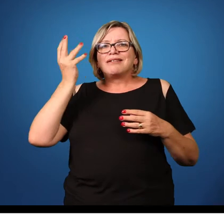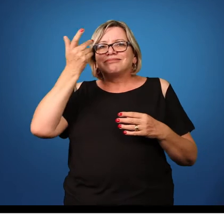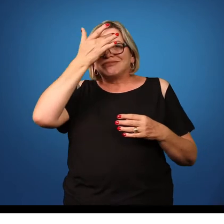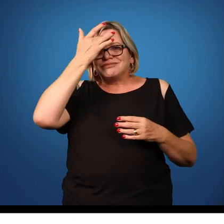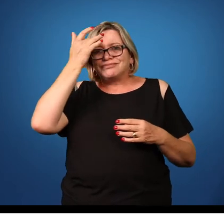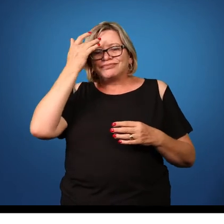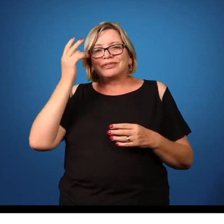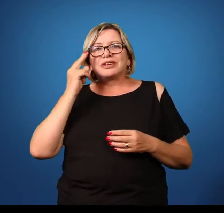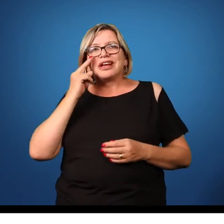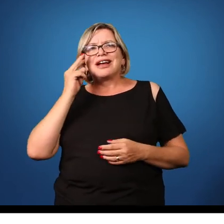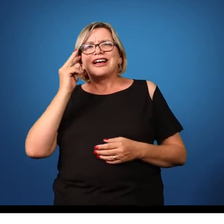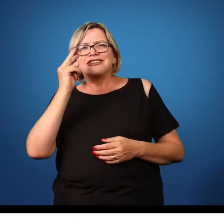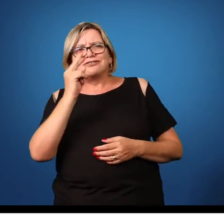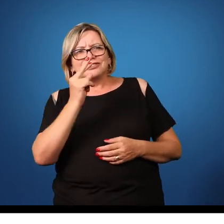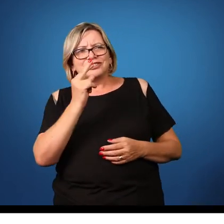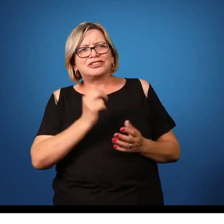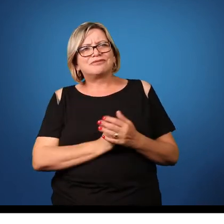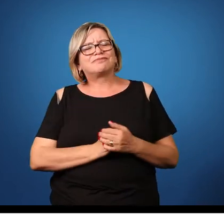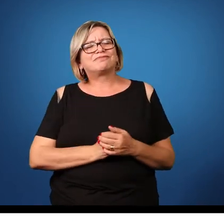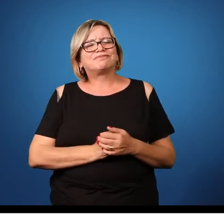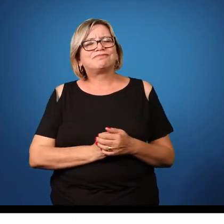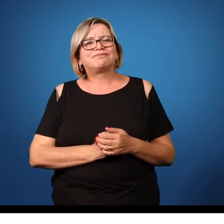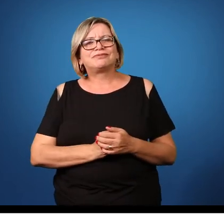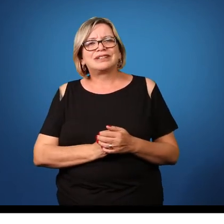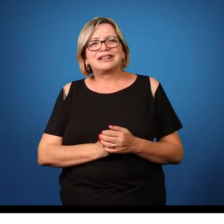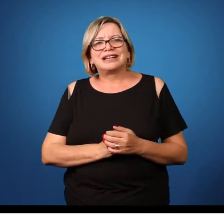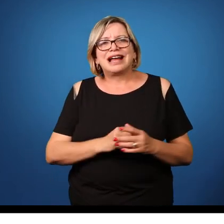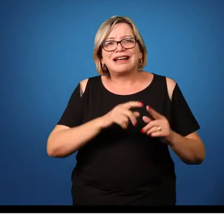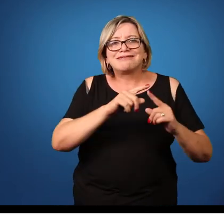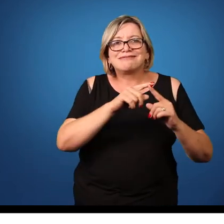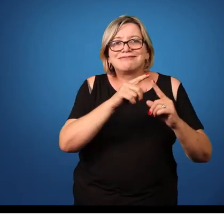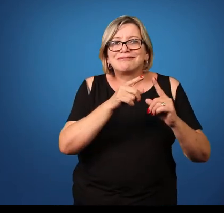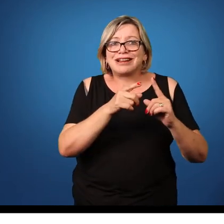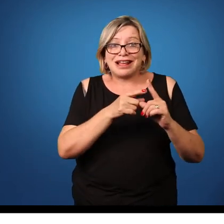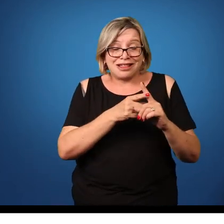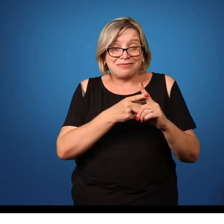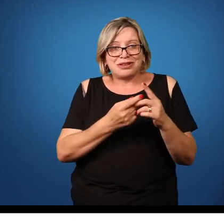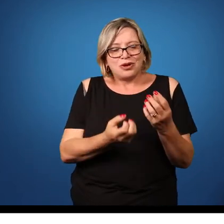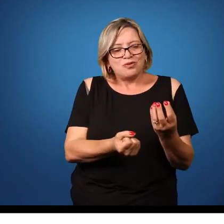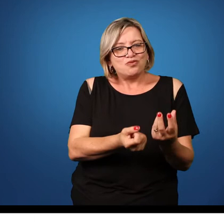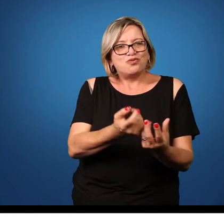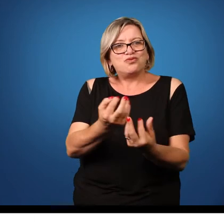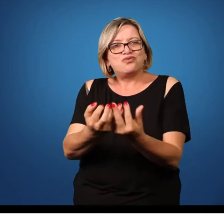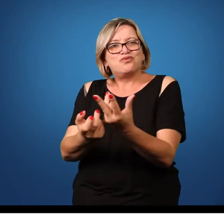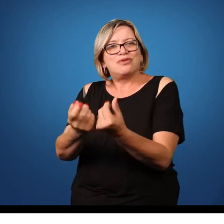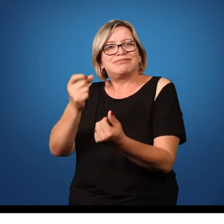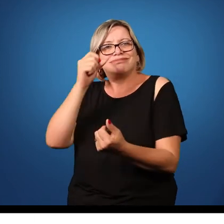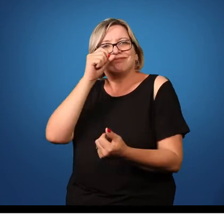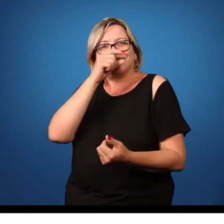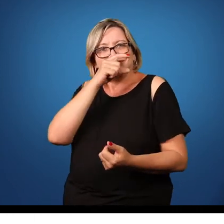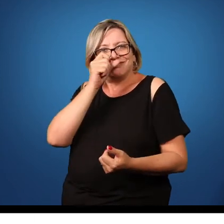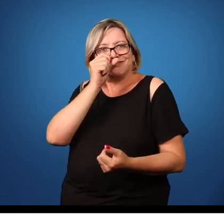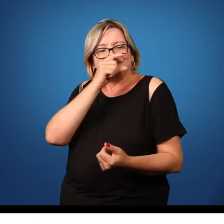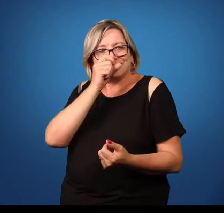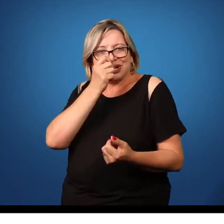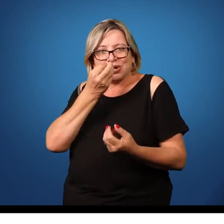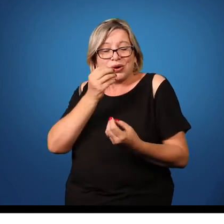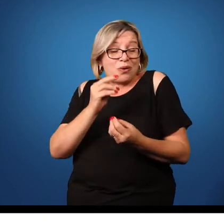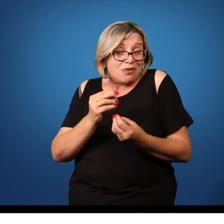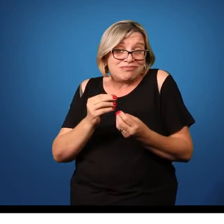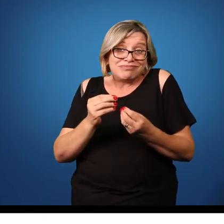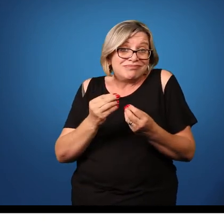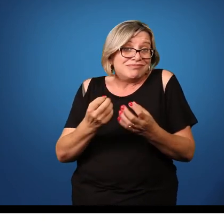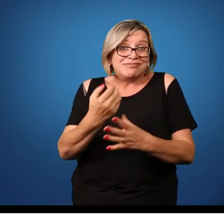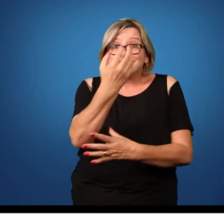consegue entender que esses ovos, essas proglóteses grávidas podem contaminar o pasto, vamos dizer assim, ou alguma outra planta